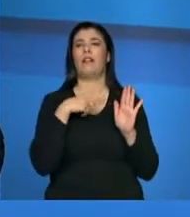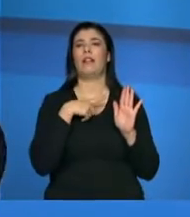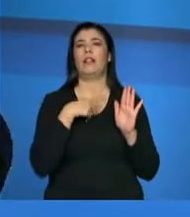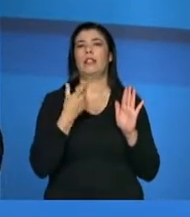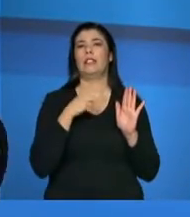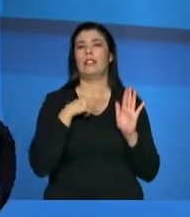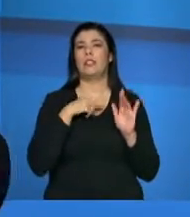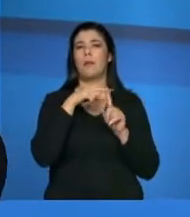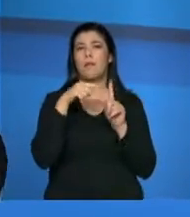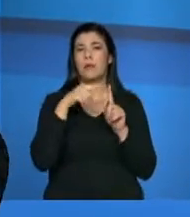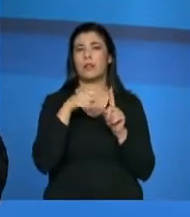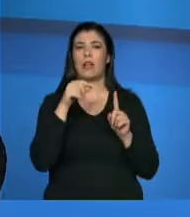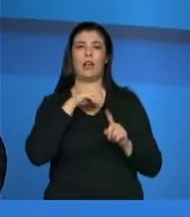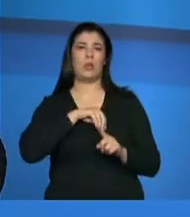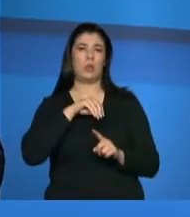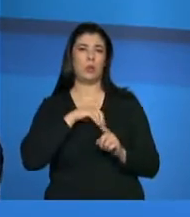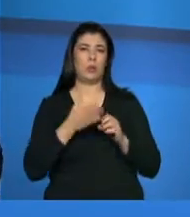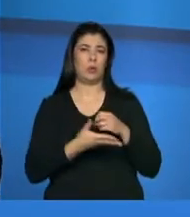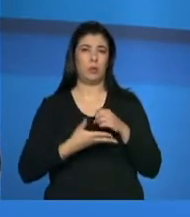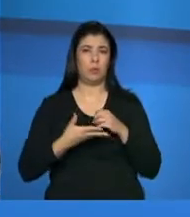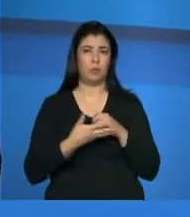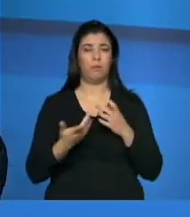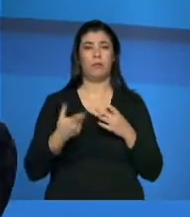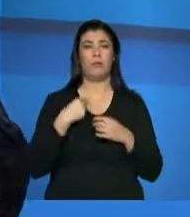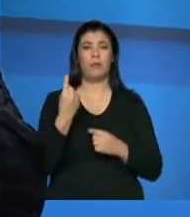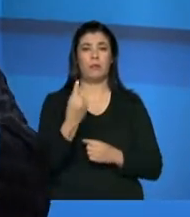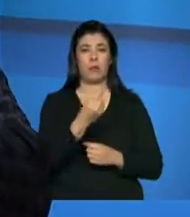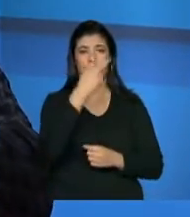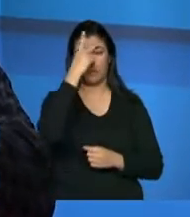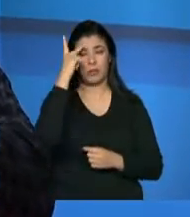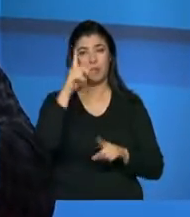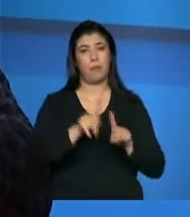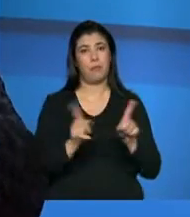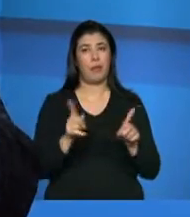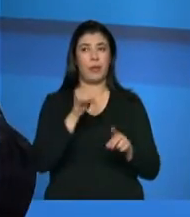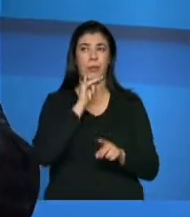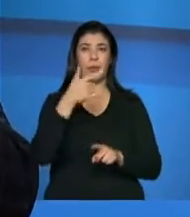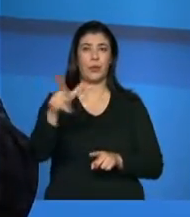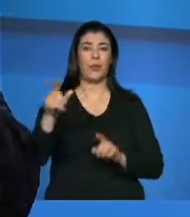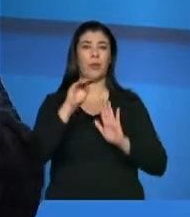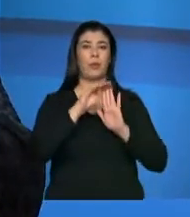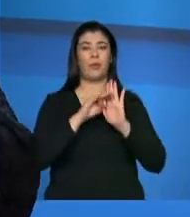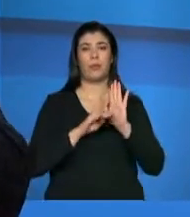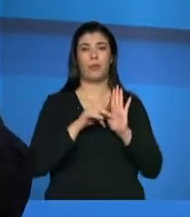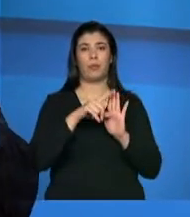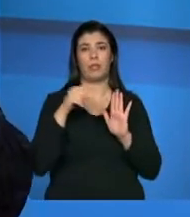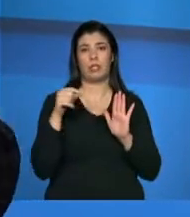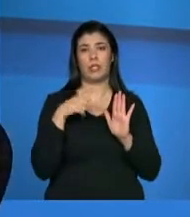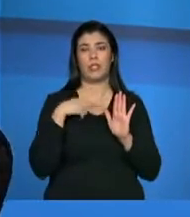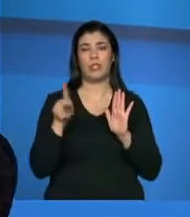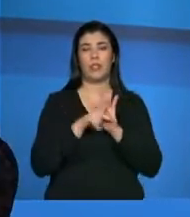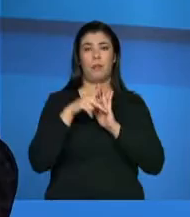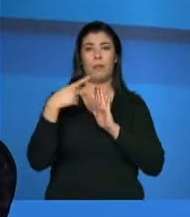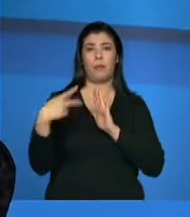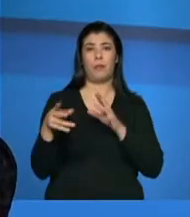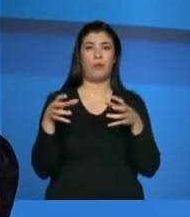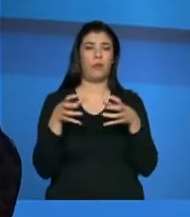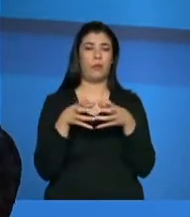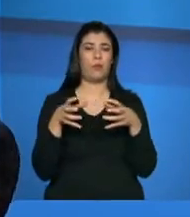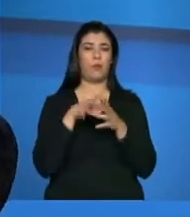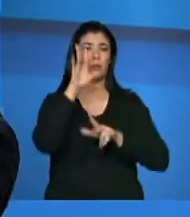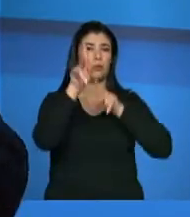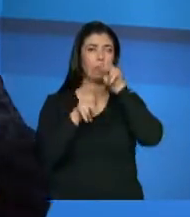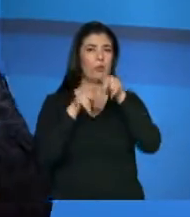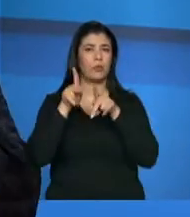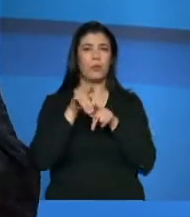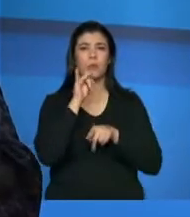salário, que geralmente tem meio salário mínimo per capita. Mas tem programa, por exemplo, que vai olhar também se ela pertence a determinado grupo populacional.